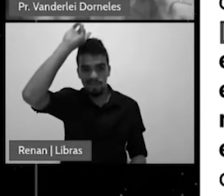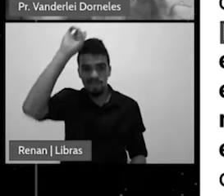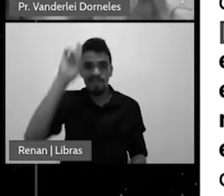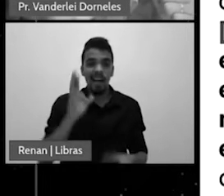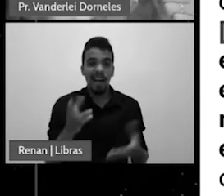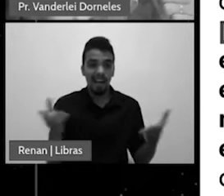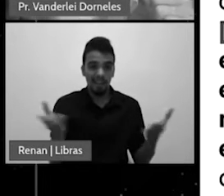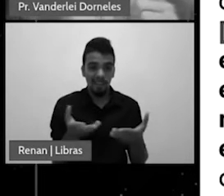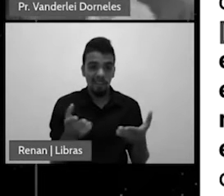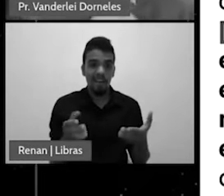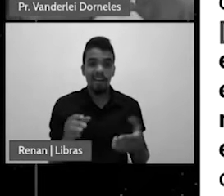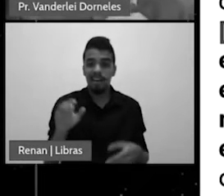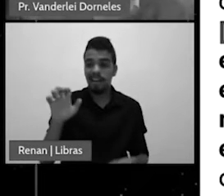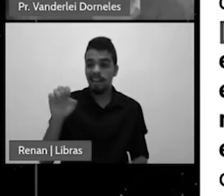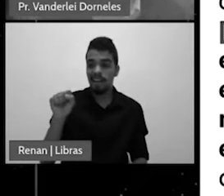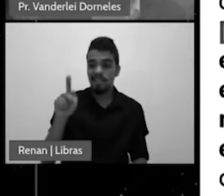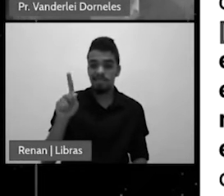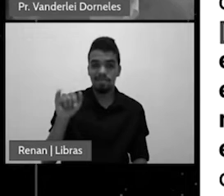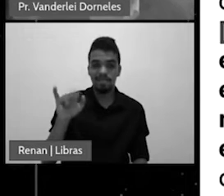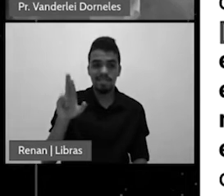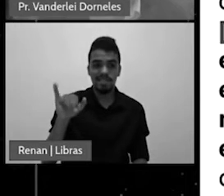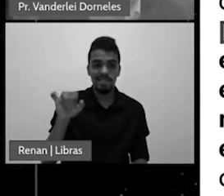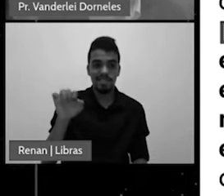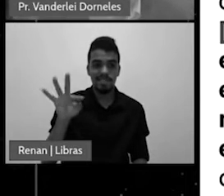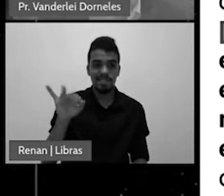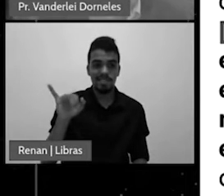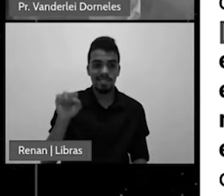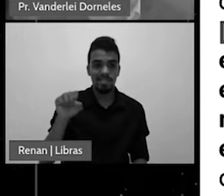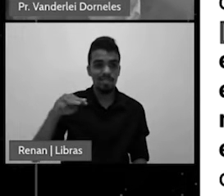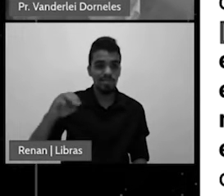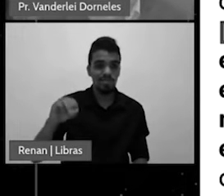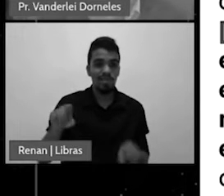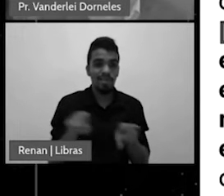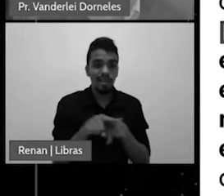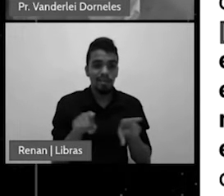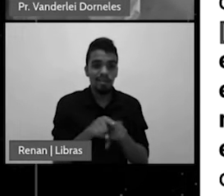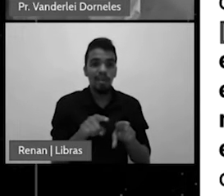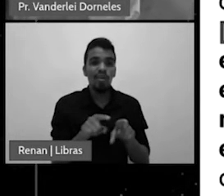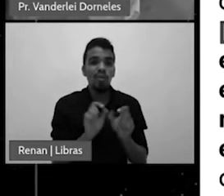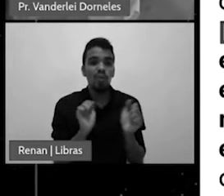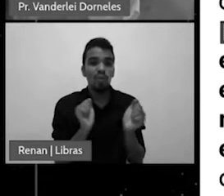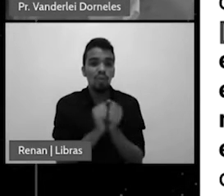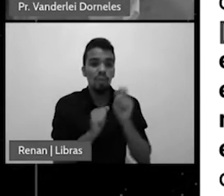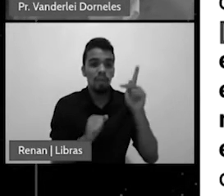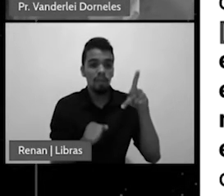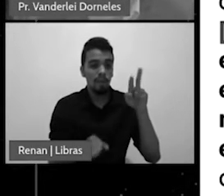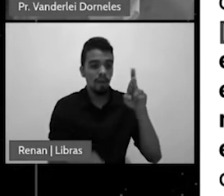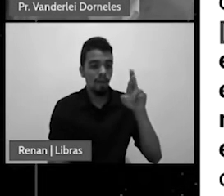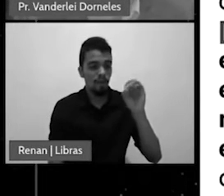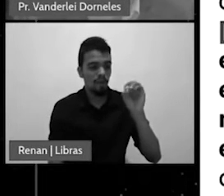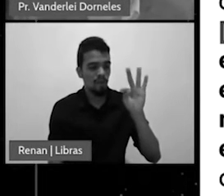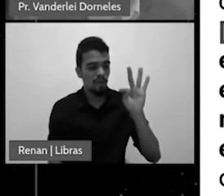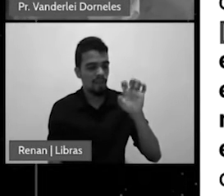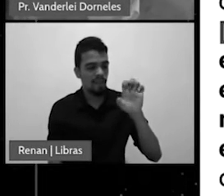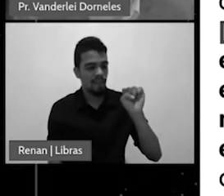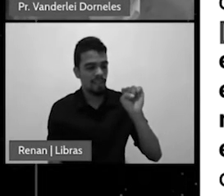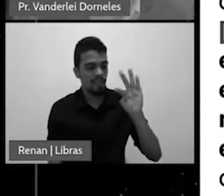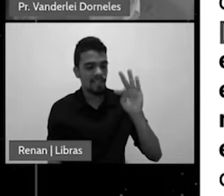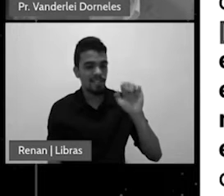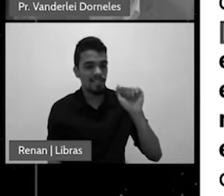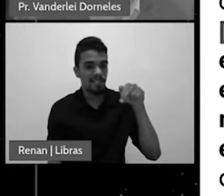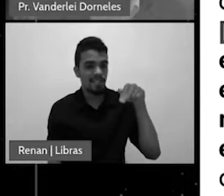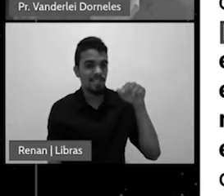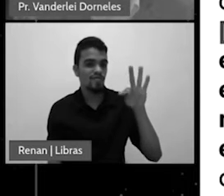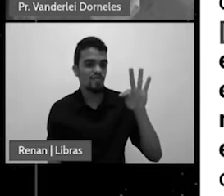espiritualistas e com os romanistas e o terceiro passo sob a influência desta tríplice